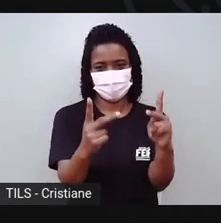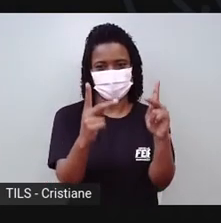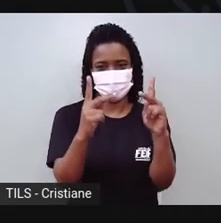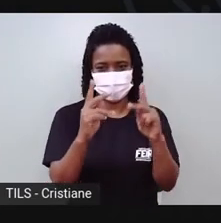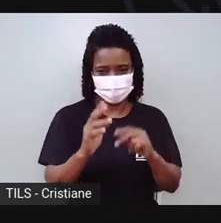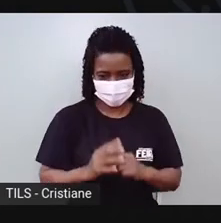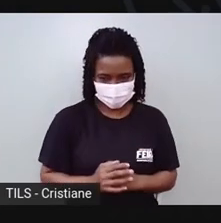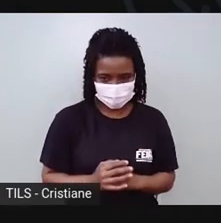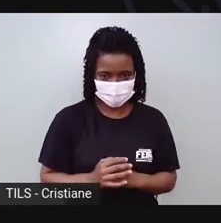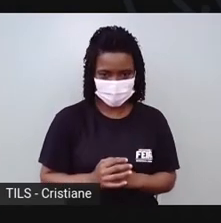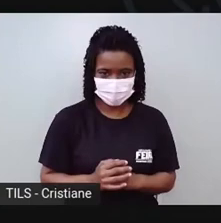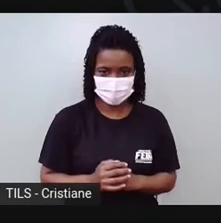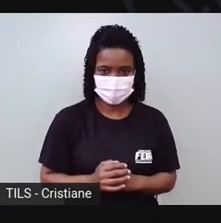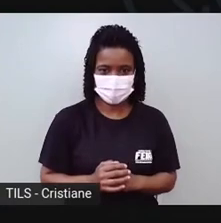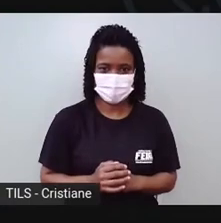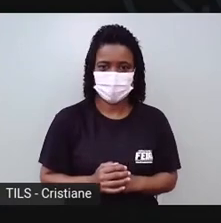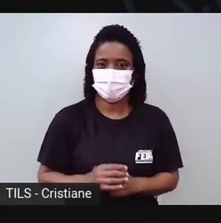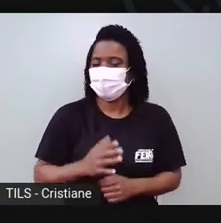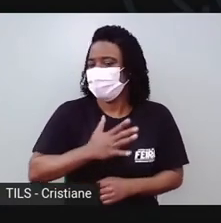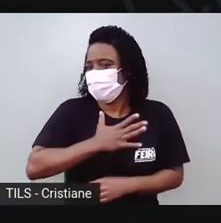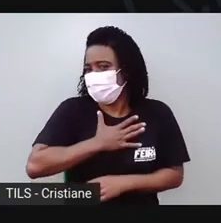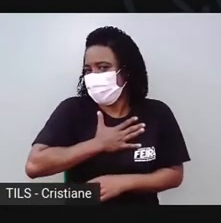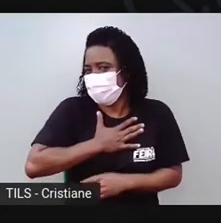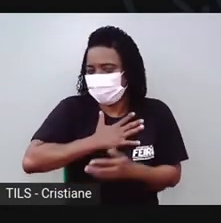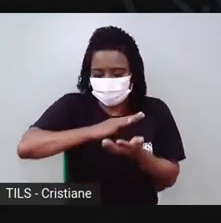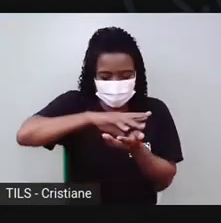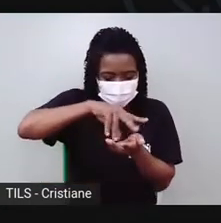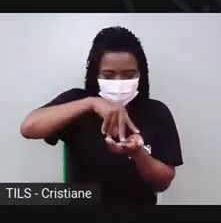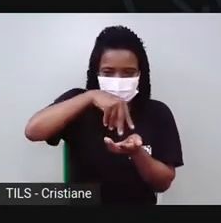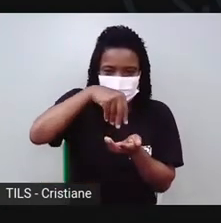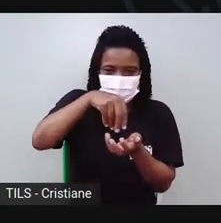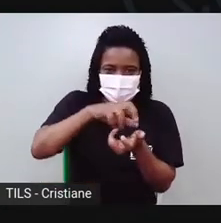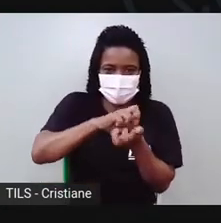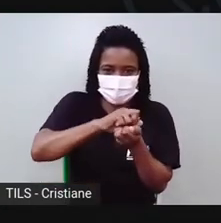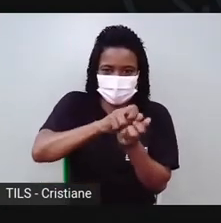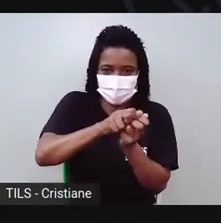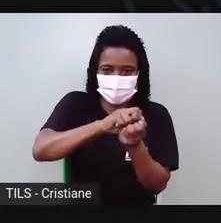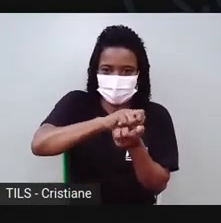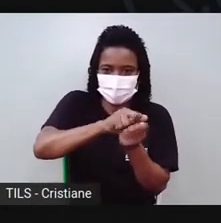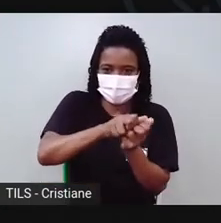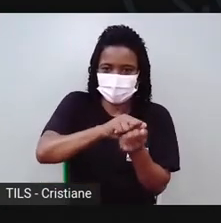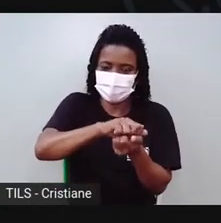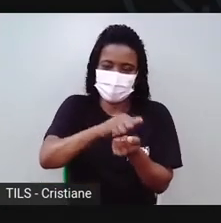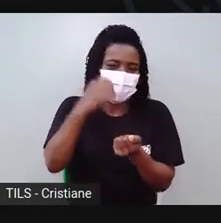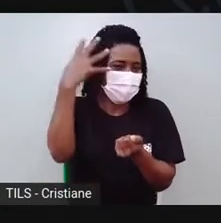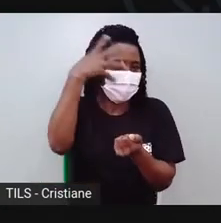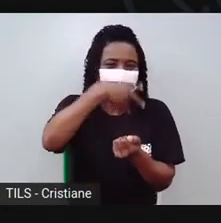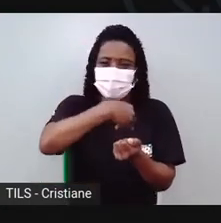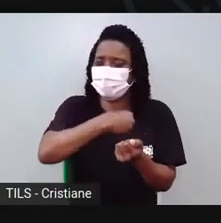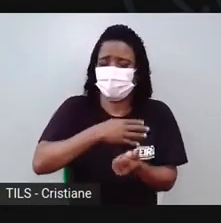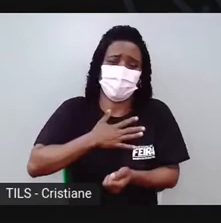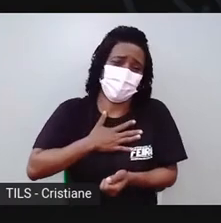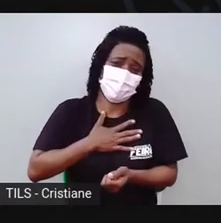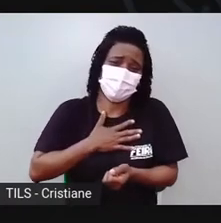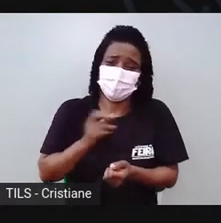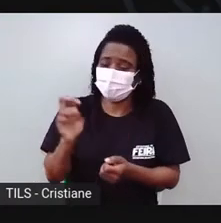Eu gosto de toda a arte que eu faço. E todo mundo que faz também gosta, né? Da sua arte.